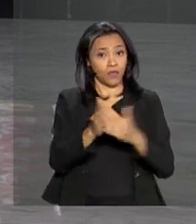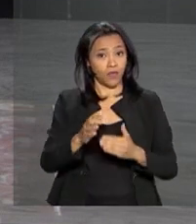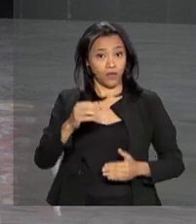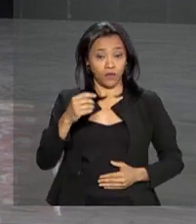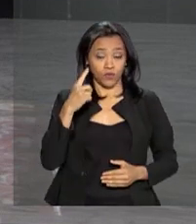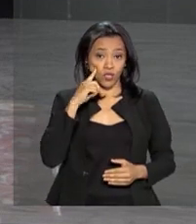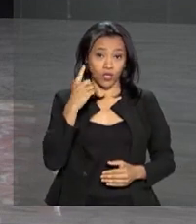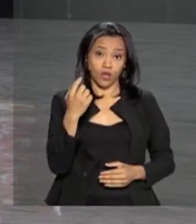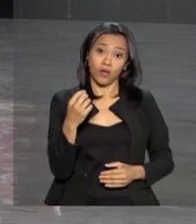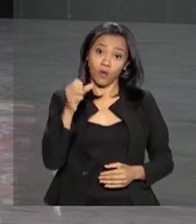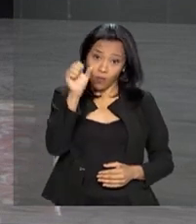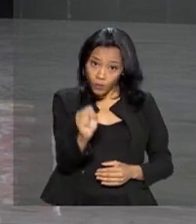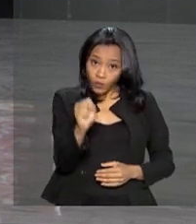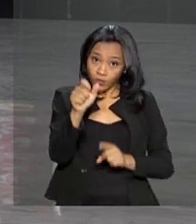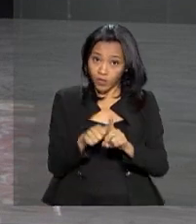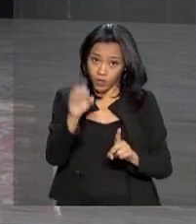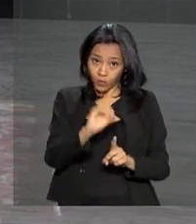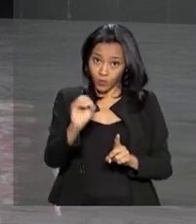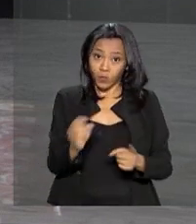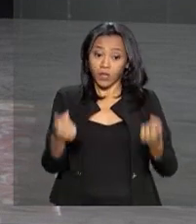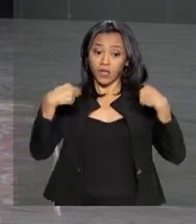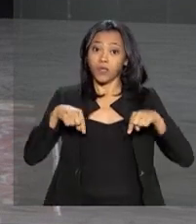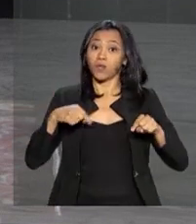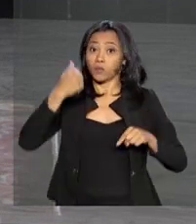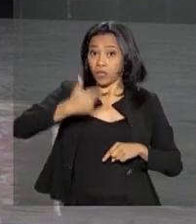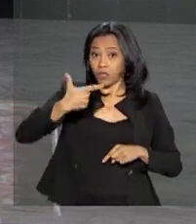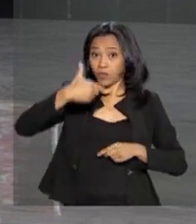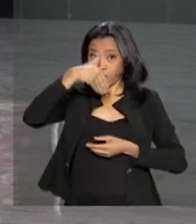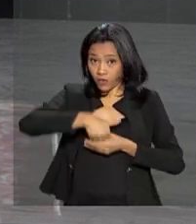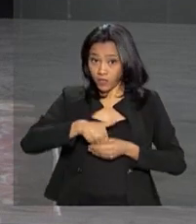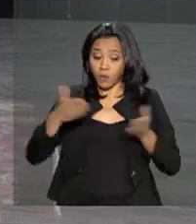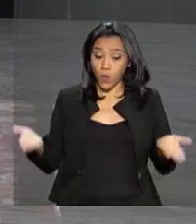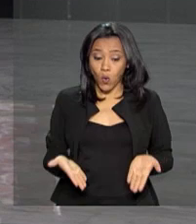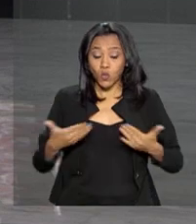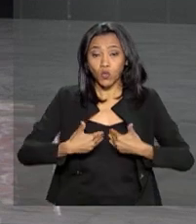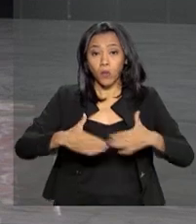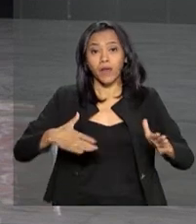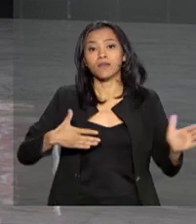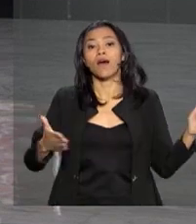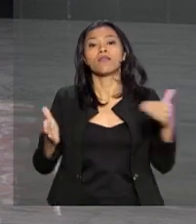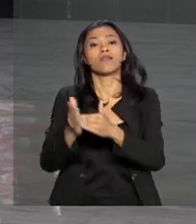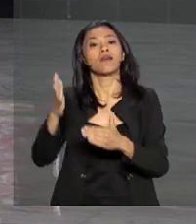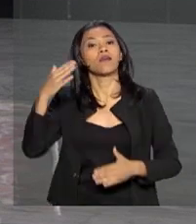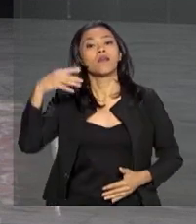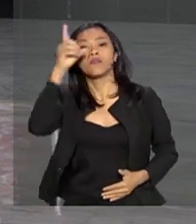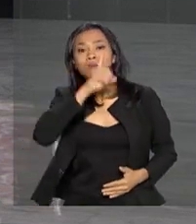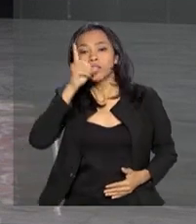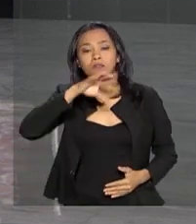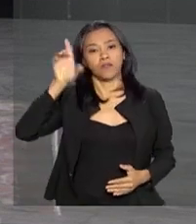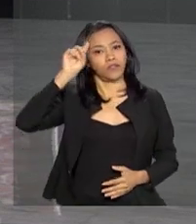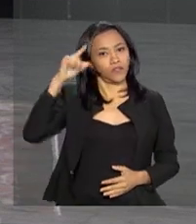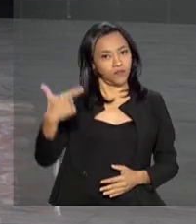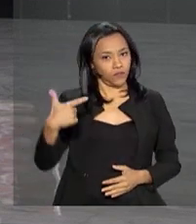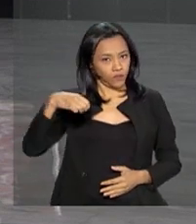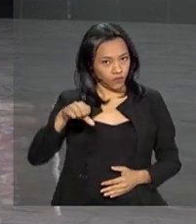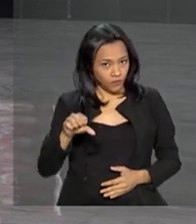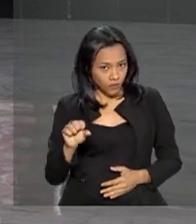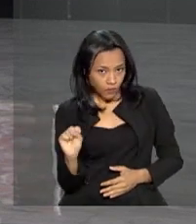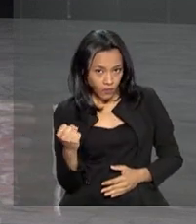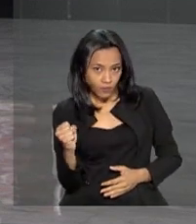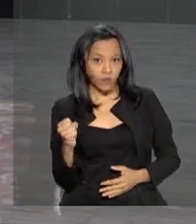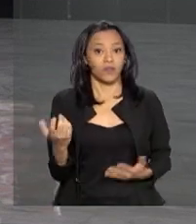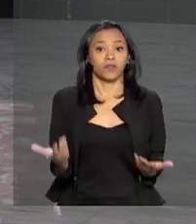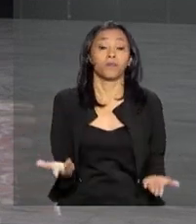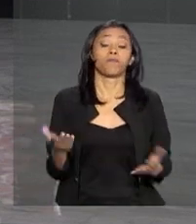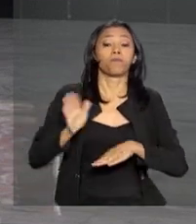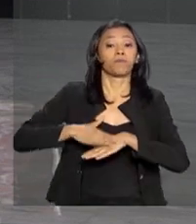de outubro. E agora, para o segundo turno, começa então a funcionar hoje e vai até domingo, dia 28. Segundo a